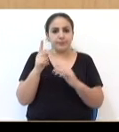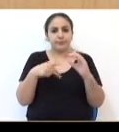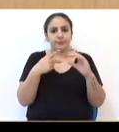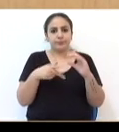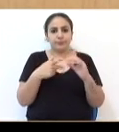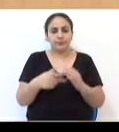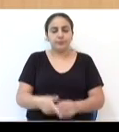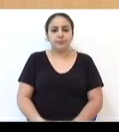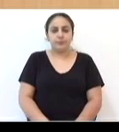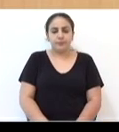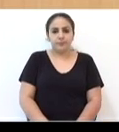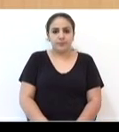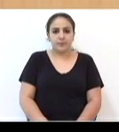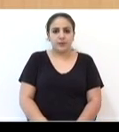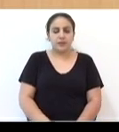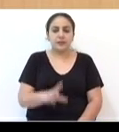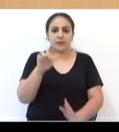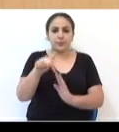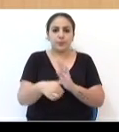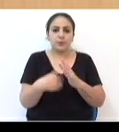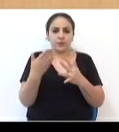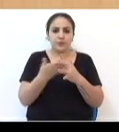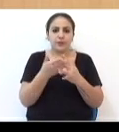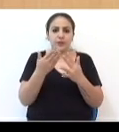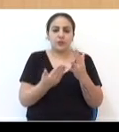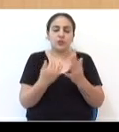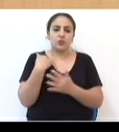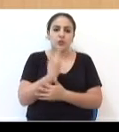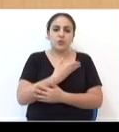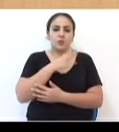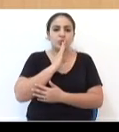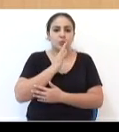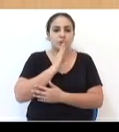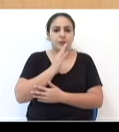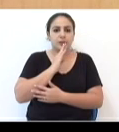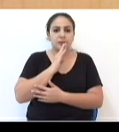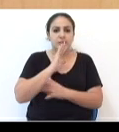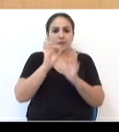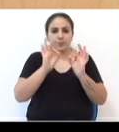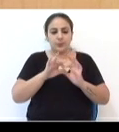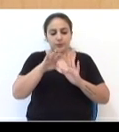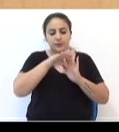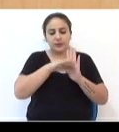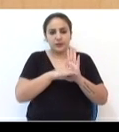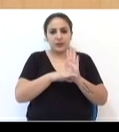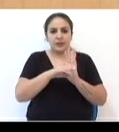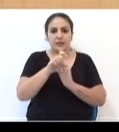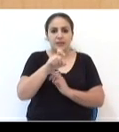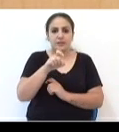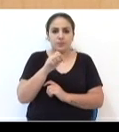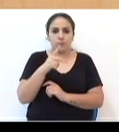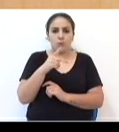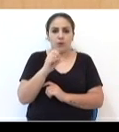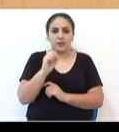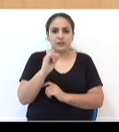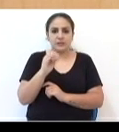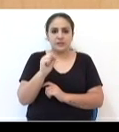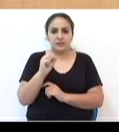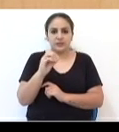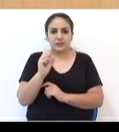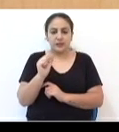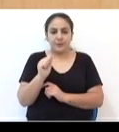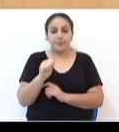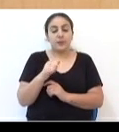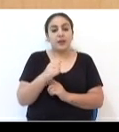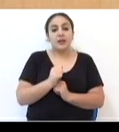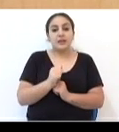Municipal. E no segundo bloco, vamos conhecer a programação da Expo Assisa com Lamar Sacks, coordenador da feira.